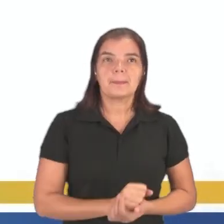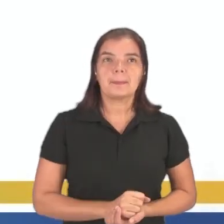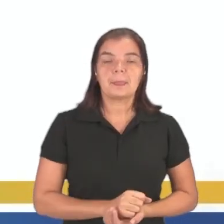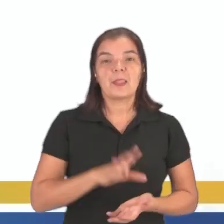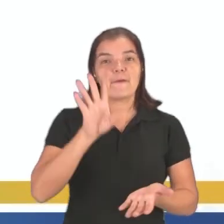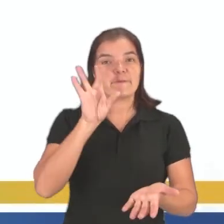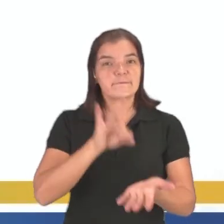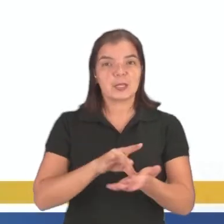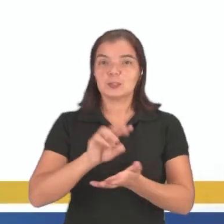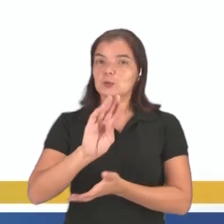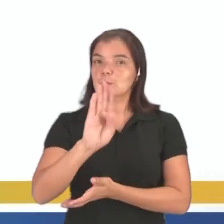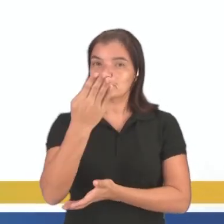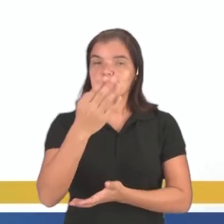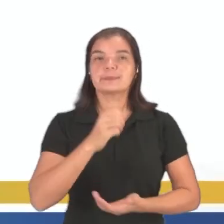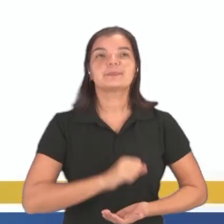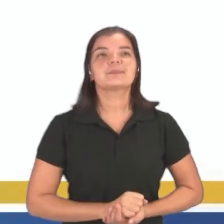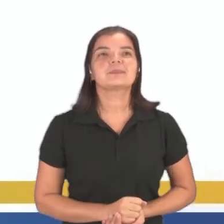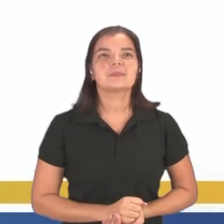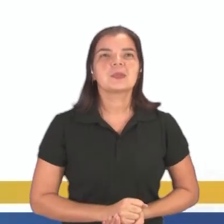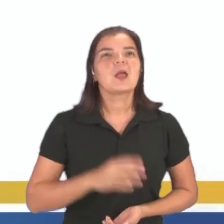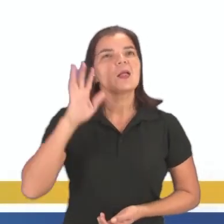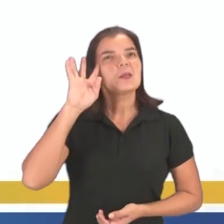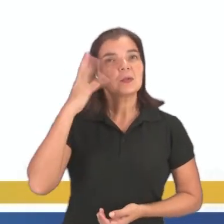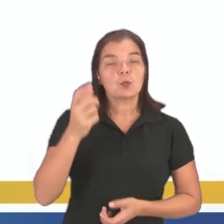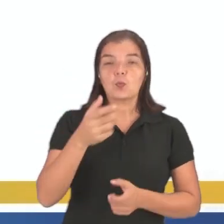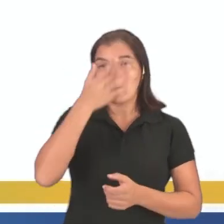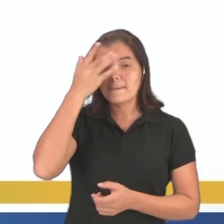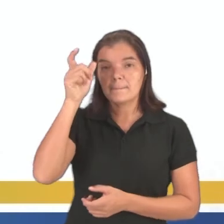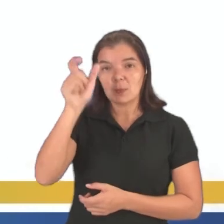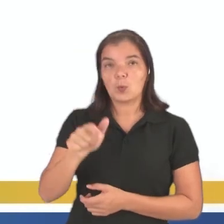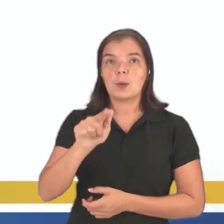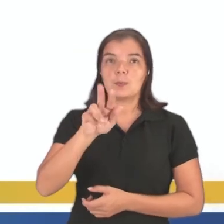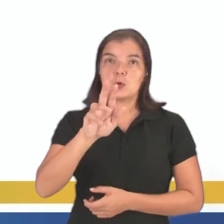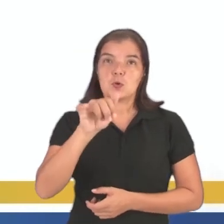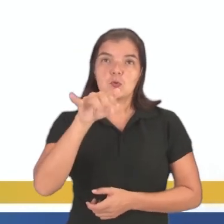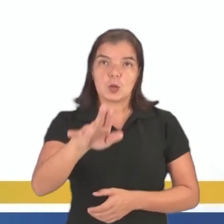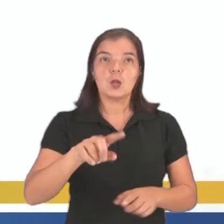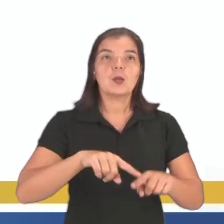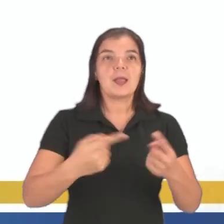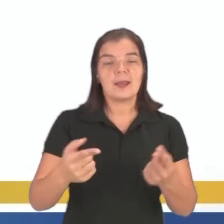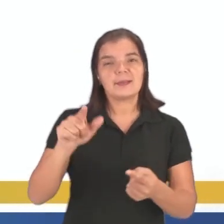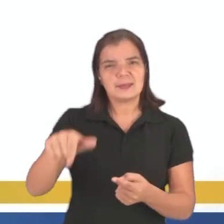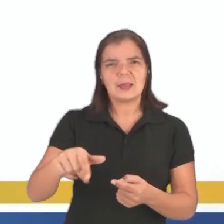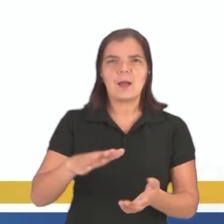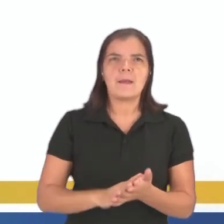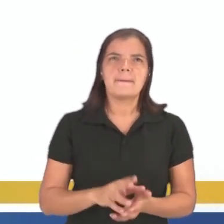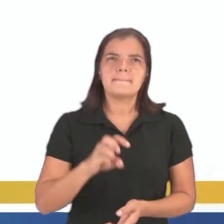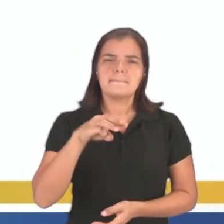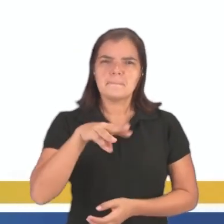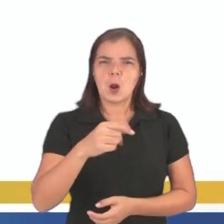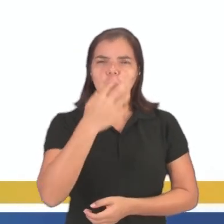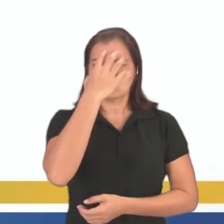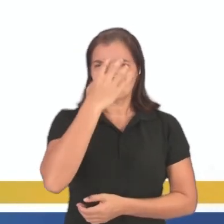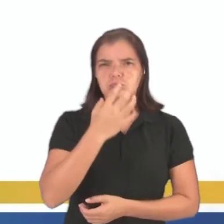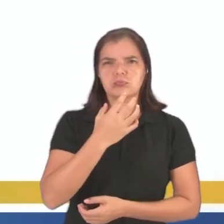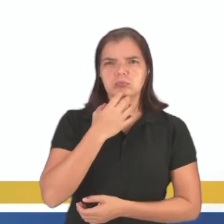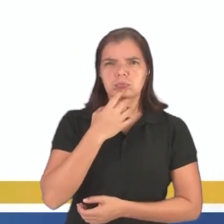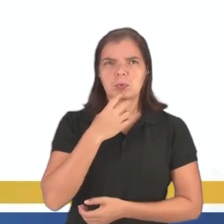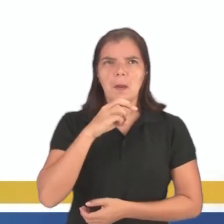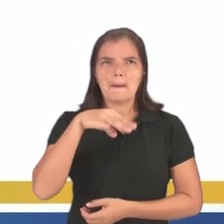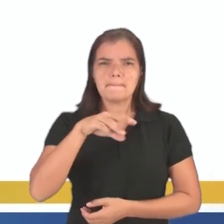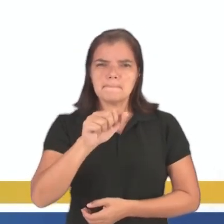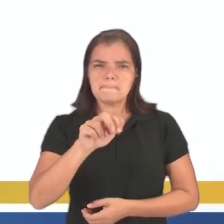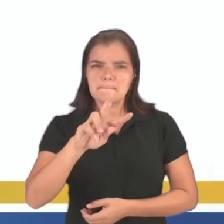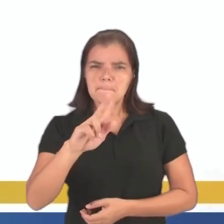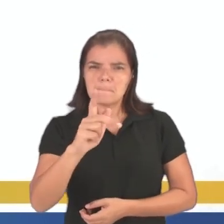verdadeiro ou falso. Decimos que uma pessoa é guay quando ela é mal-humorada. Pessoal,